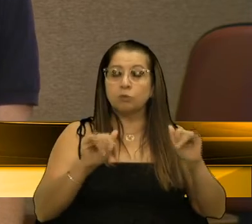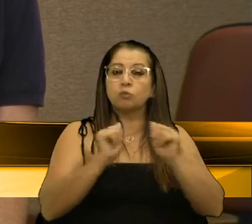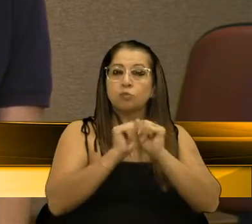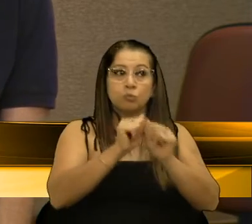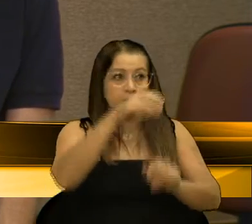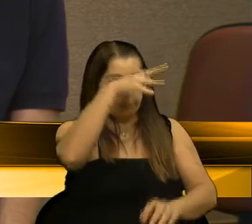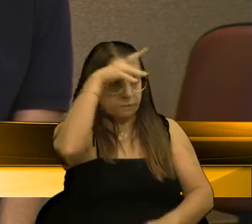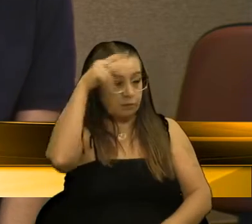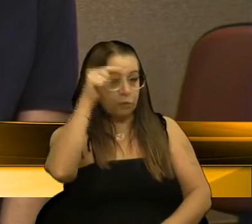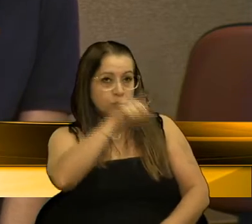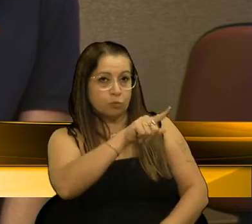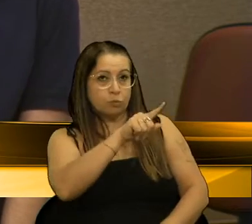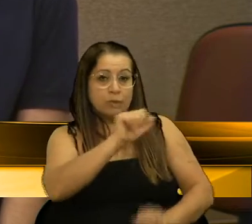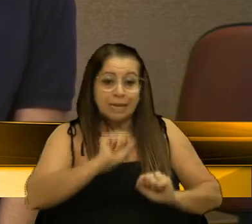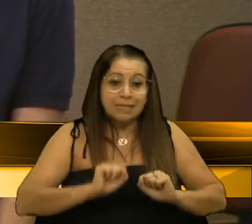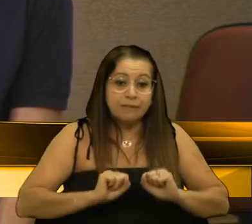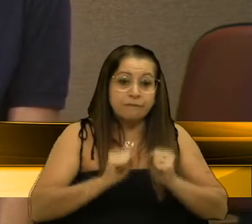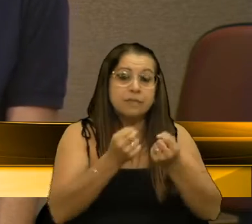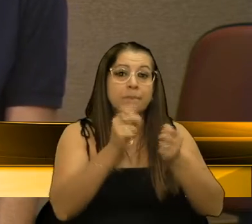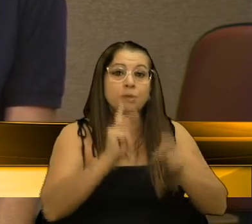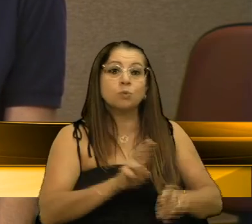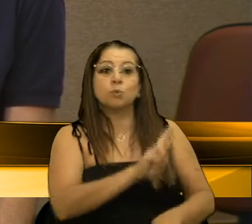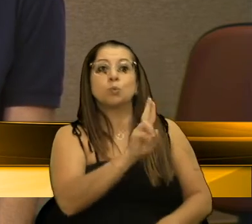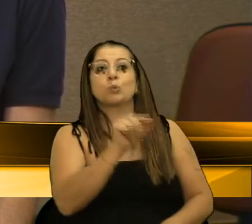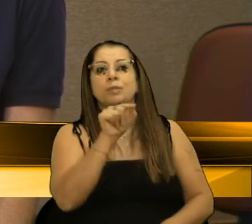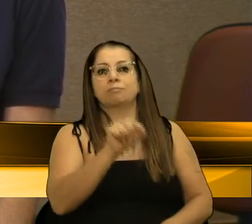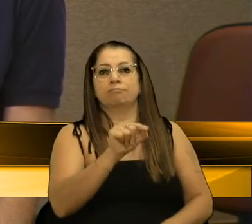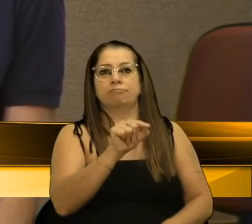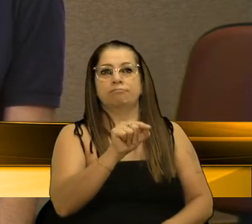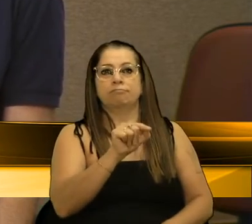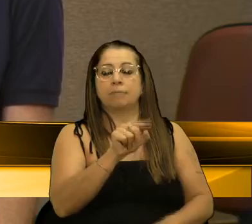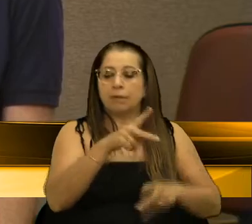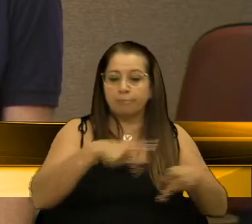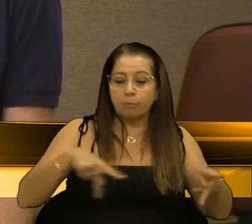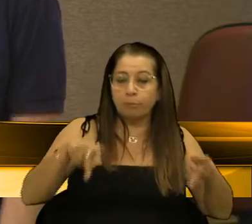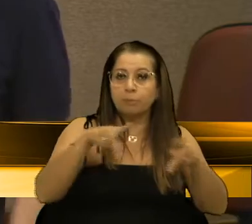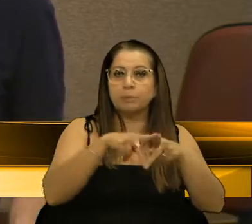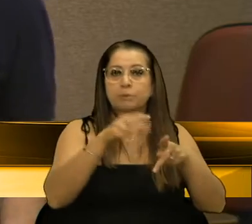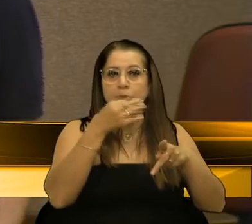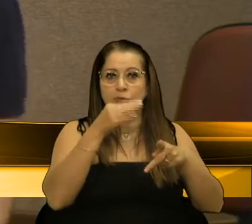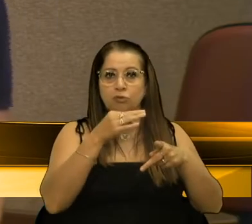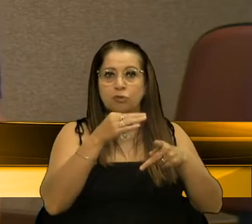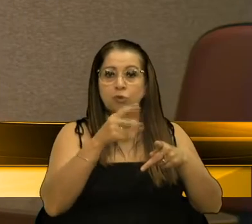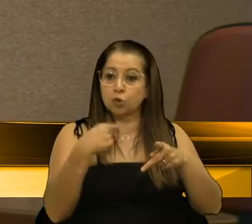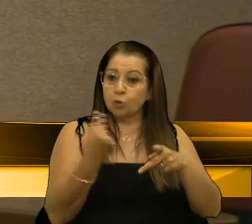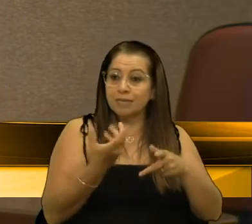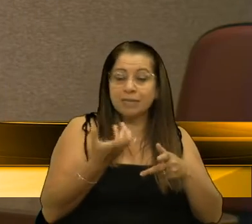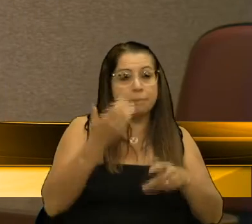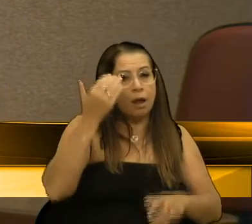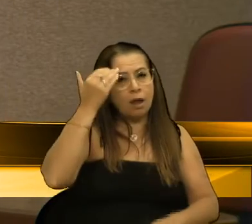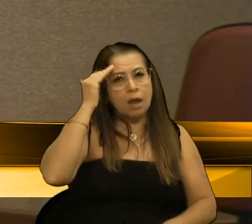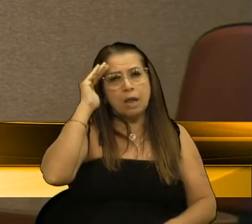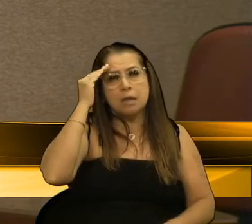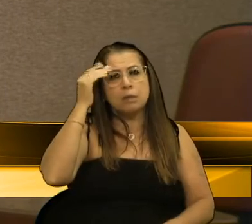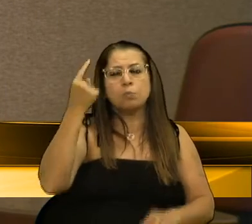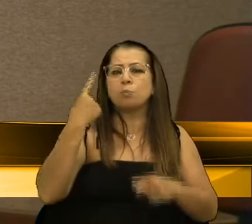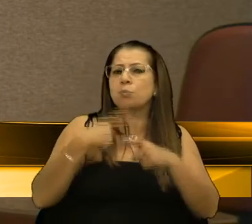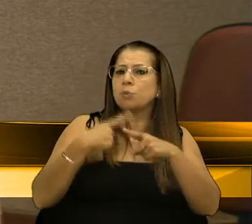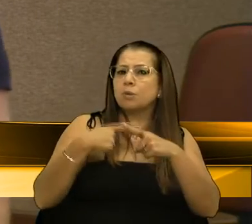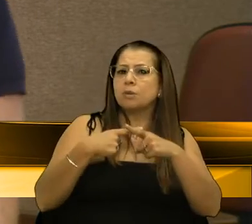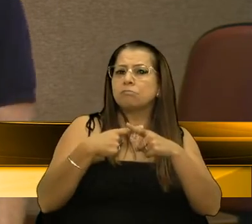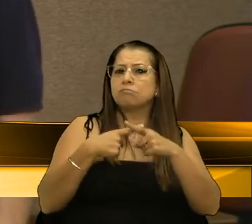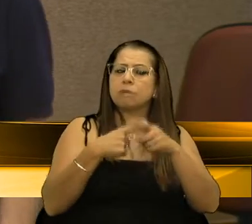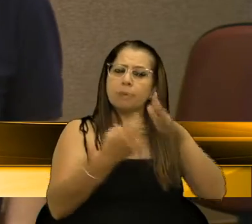Prefeitura em defesa do consumidor caxiense, em defesa da população caxiense. Nós queremos entender por que existe um